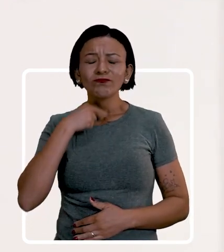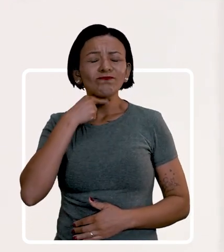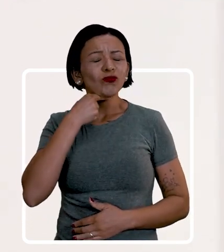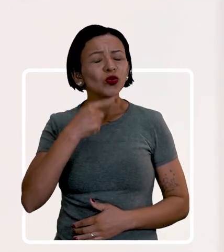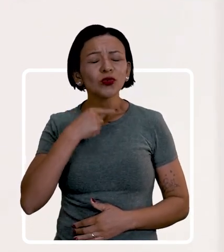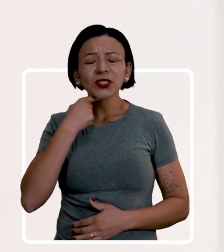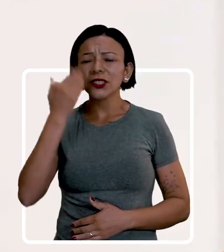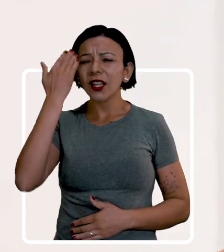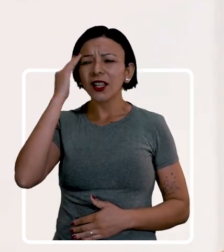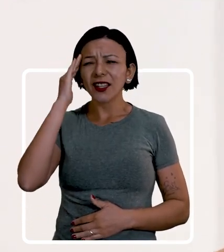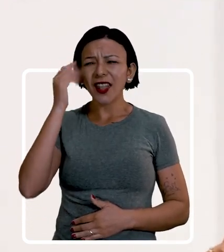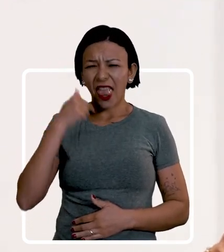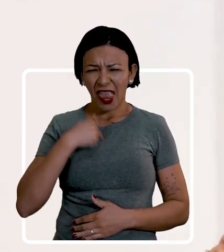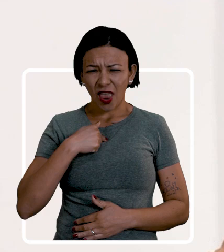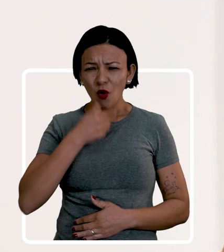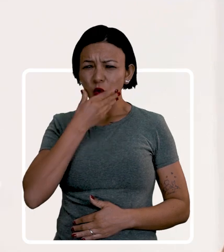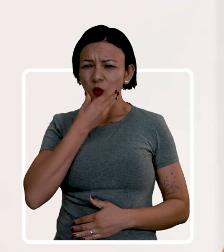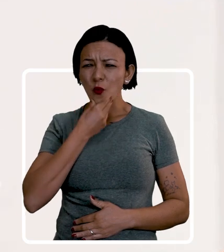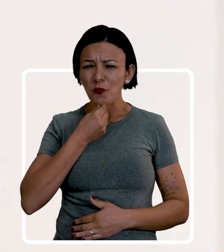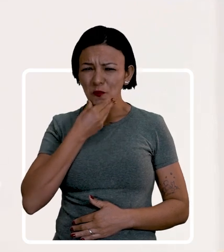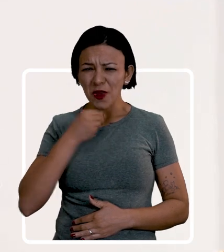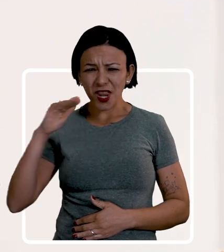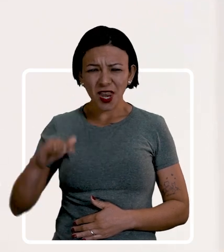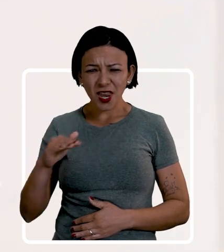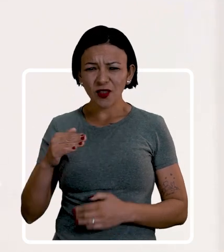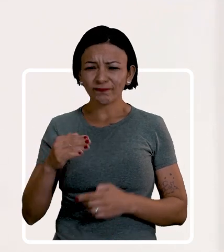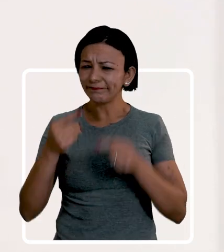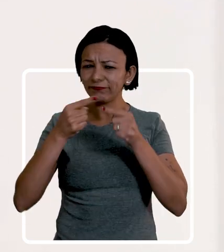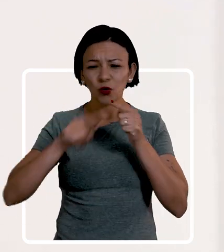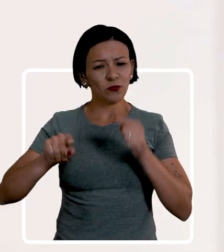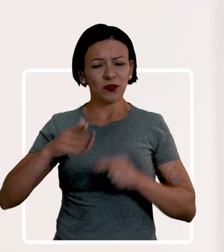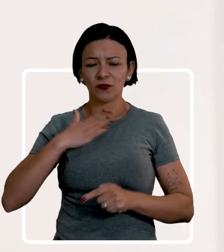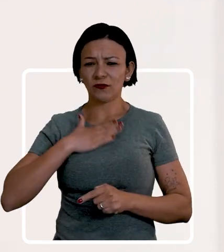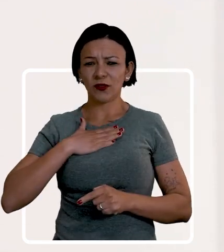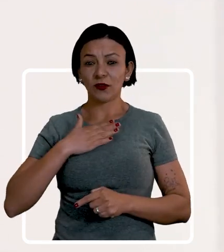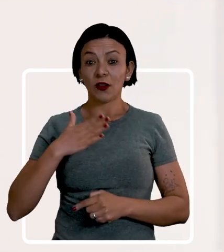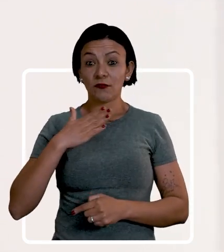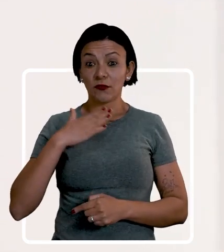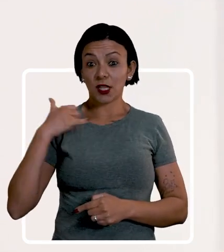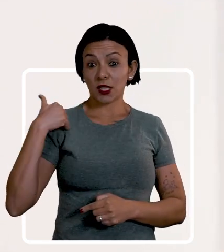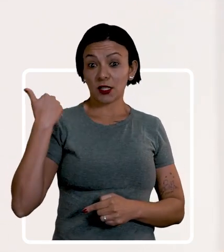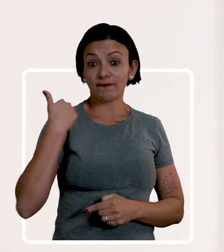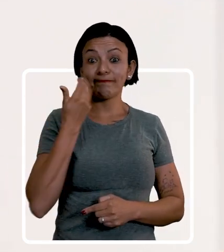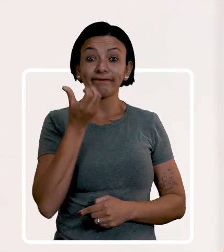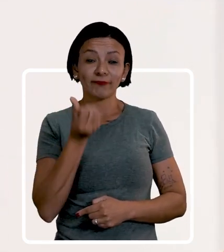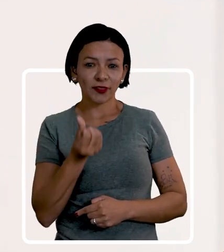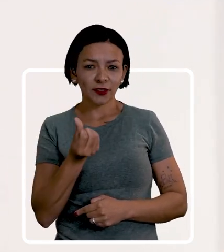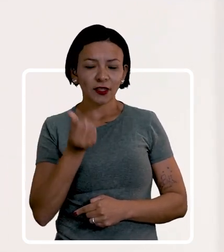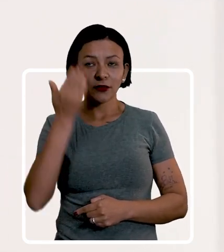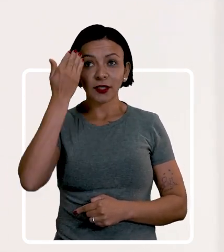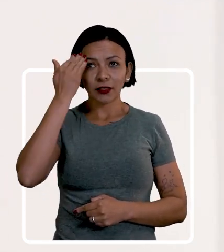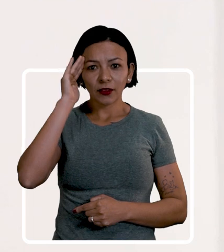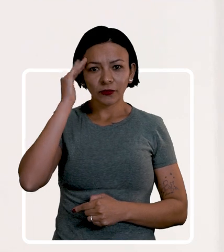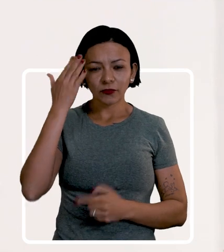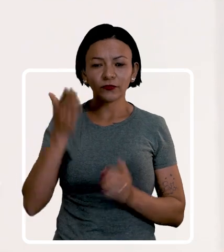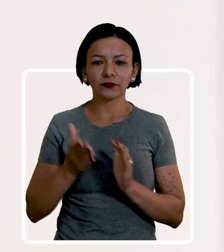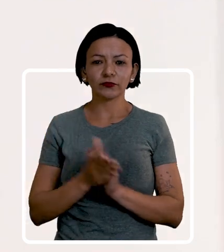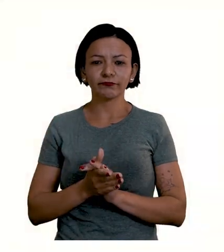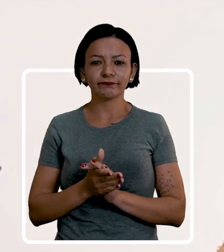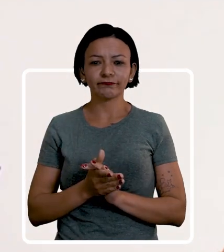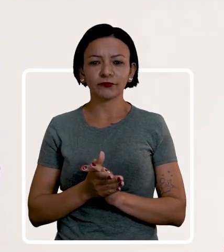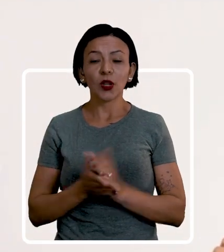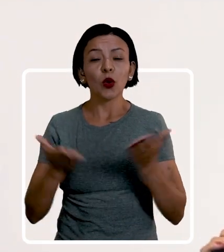entendia o menino. Aos seis anos de idade, eu tive essa noção.